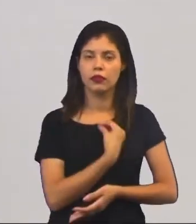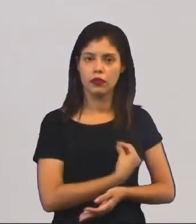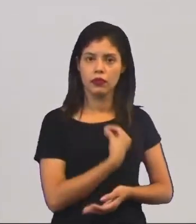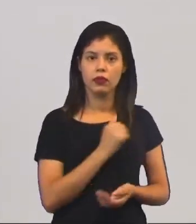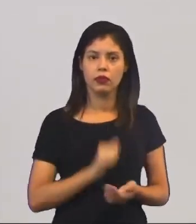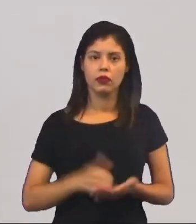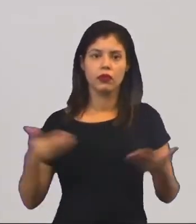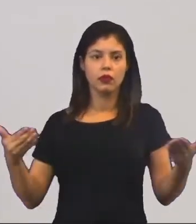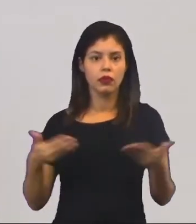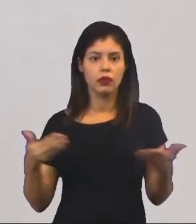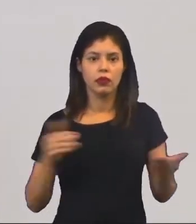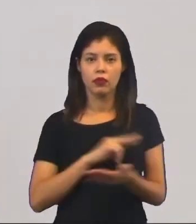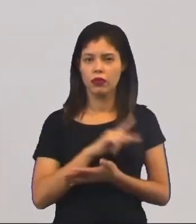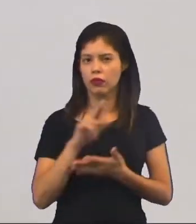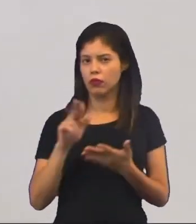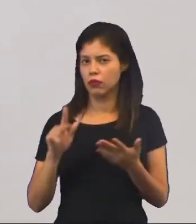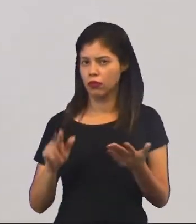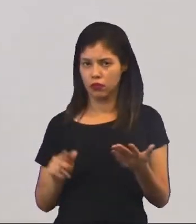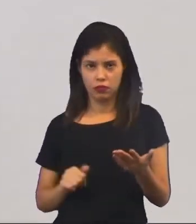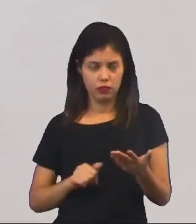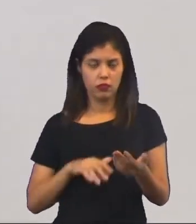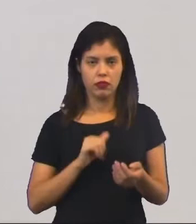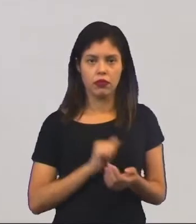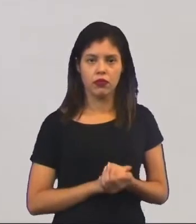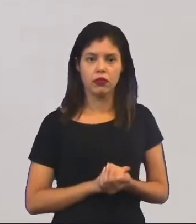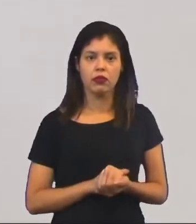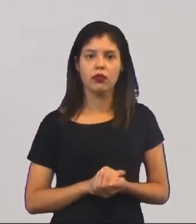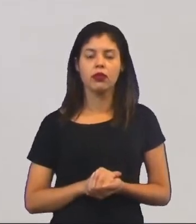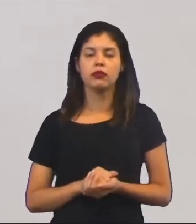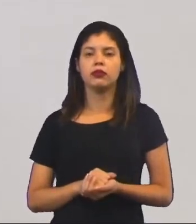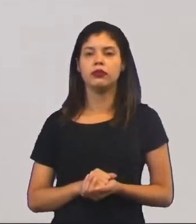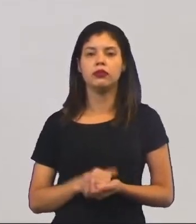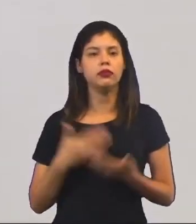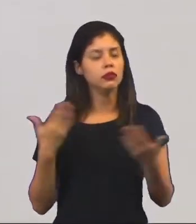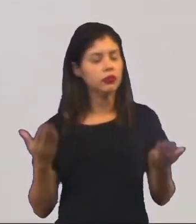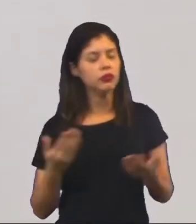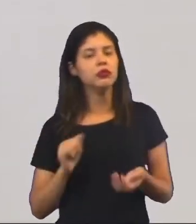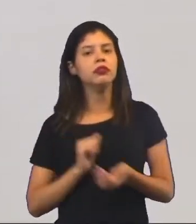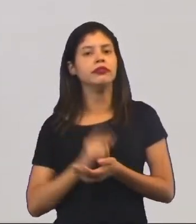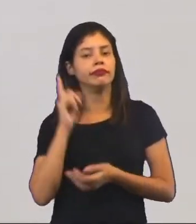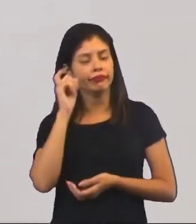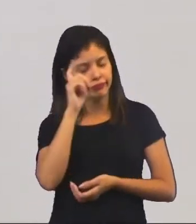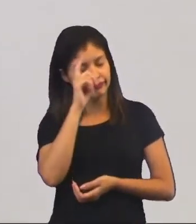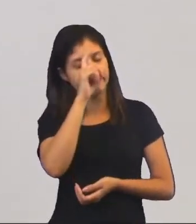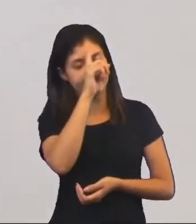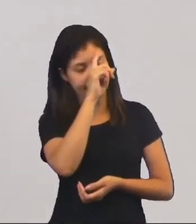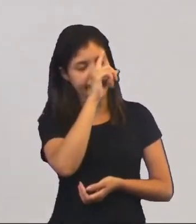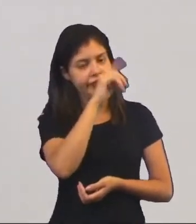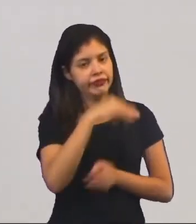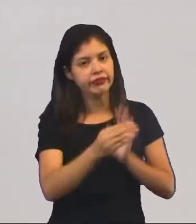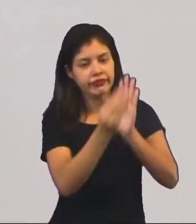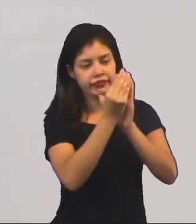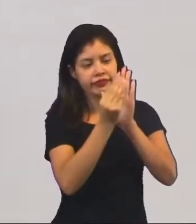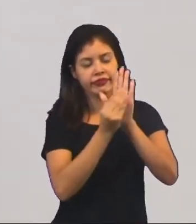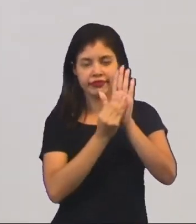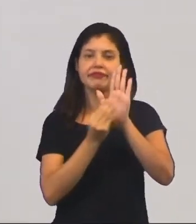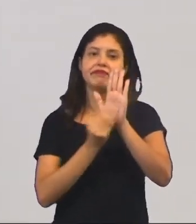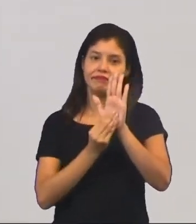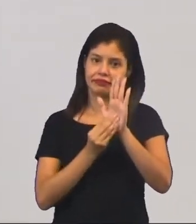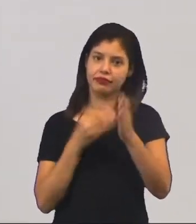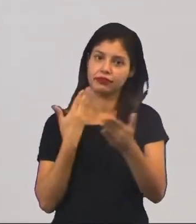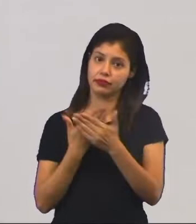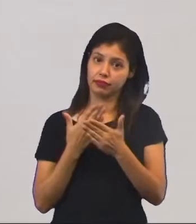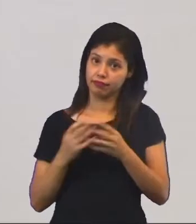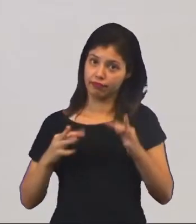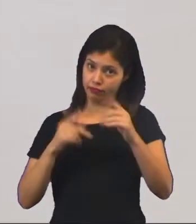presente e da atualidade, existe uma variedade delas que seria muito difícil a gente conseguir colocar aqui numa aula